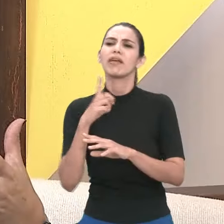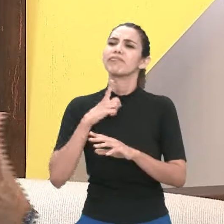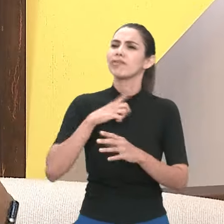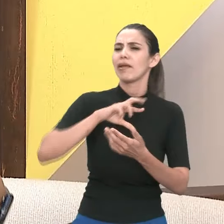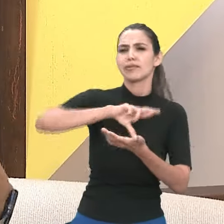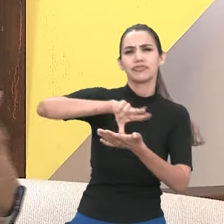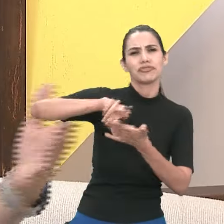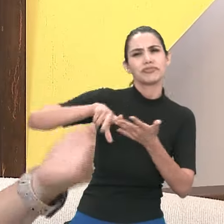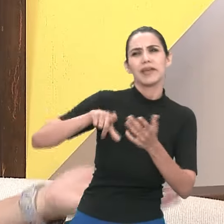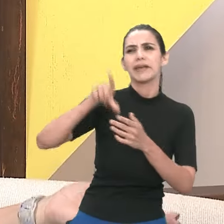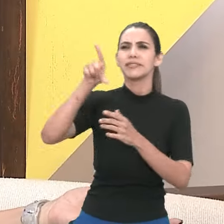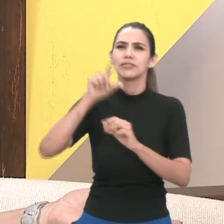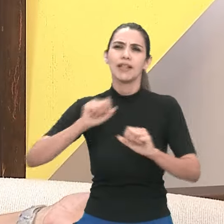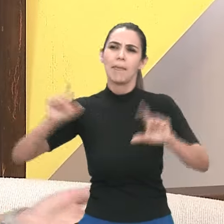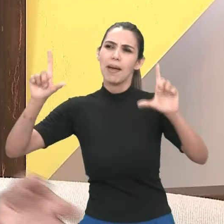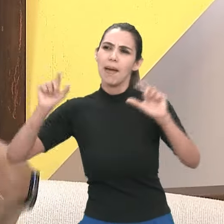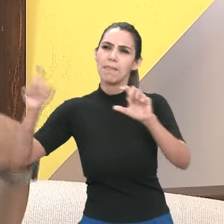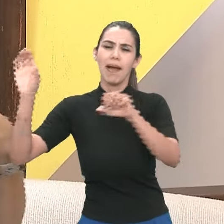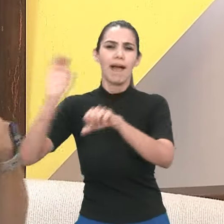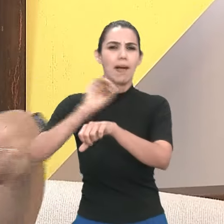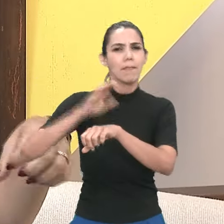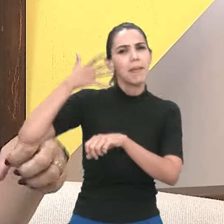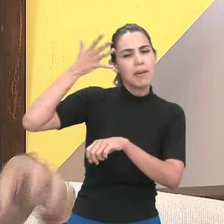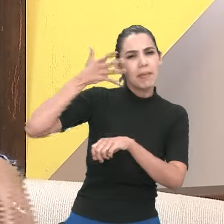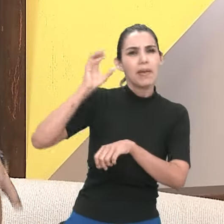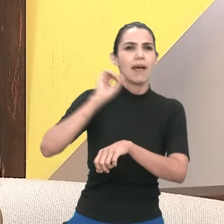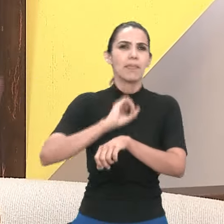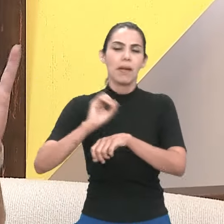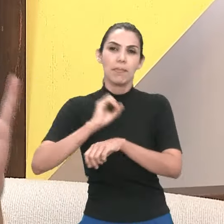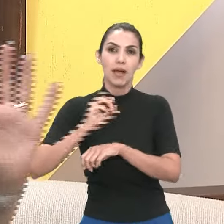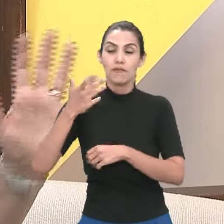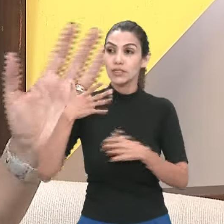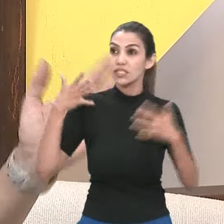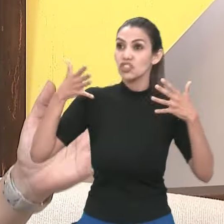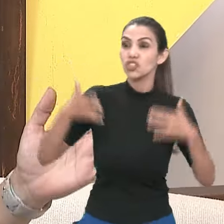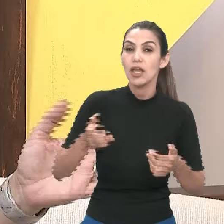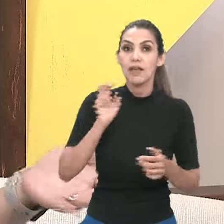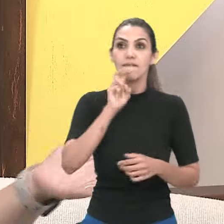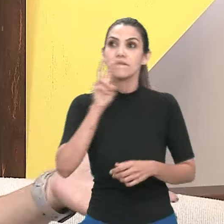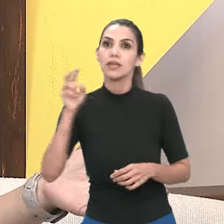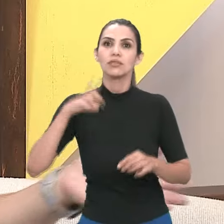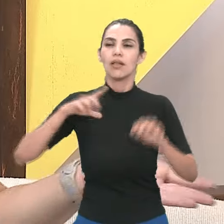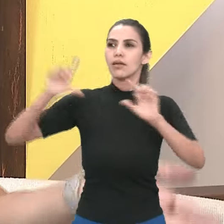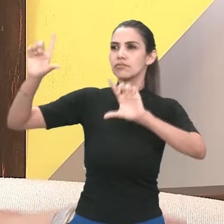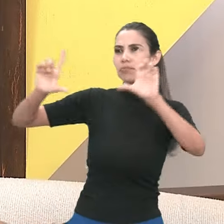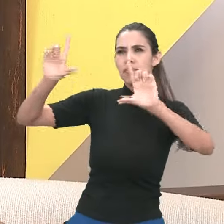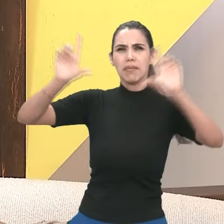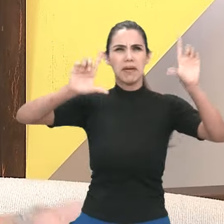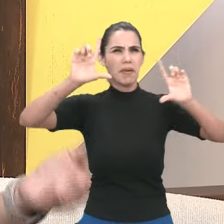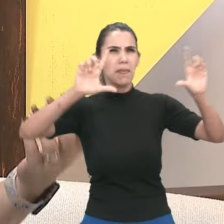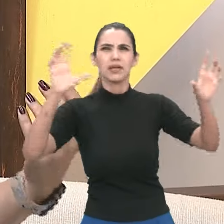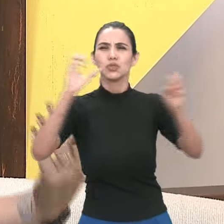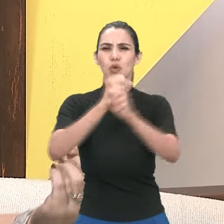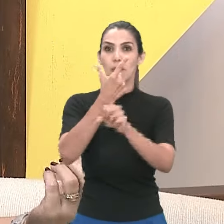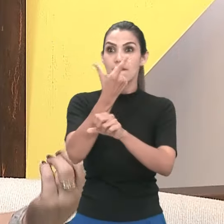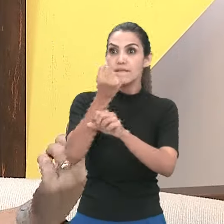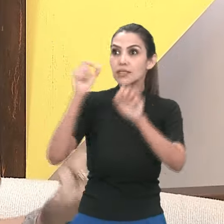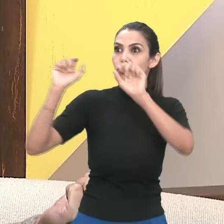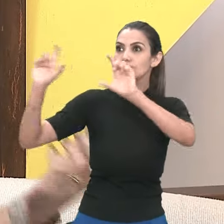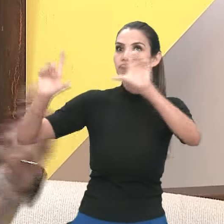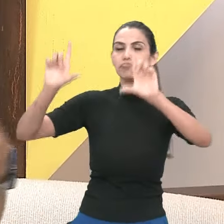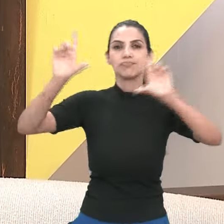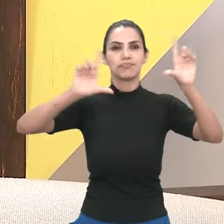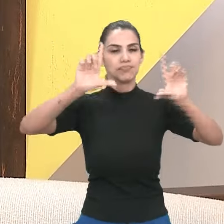chega já é brindado ali com as telas, né, muitas telas. Nós temos 20 TVs que estão dispostas pra programação da